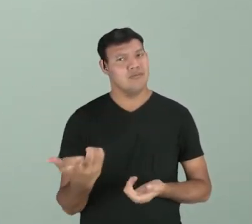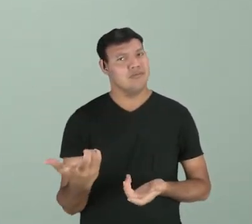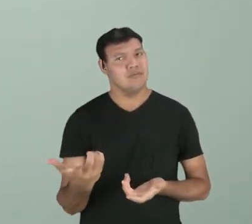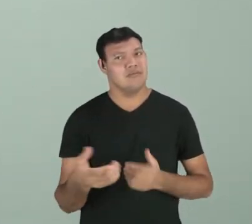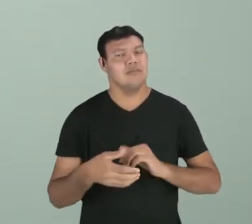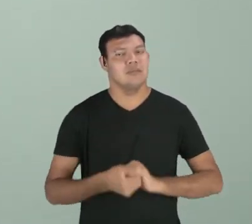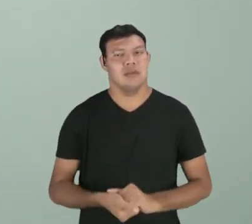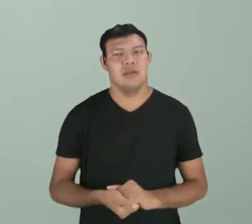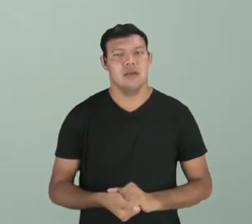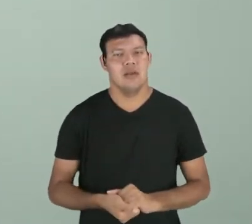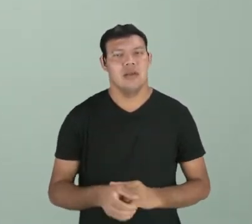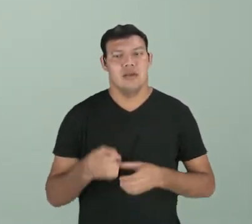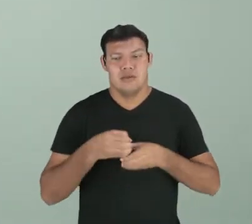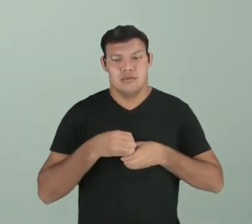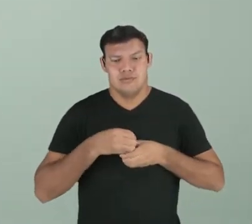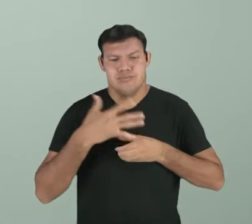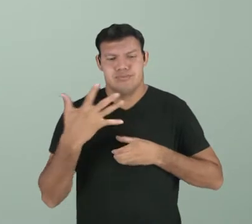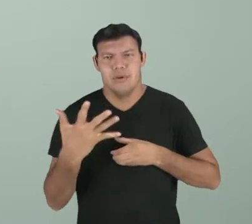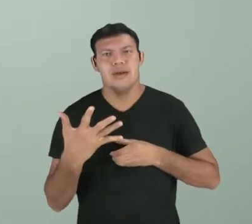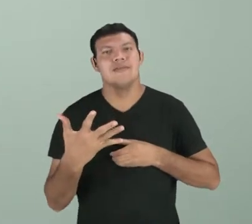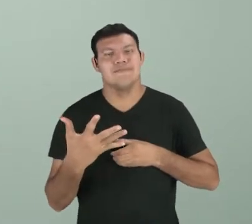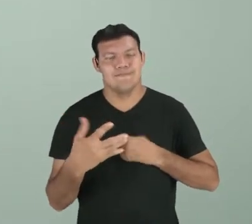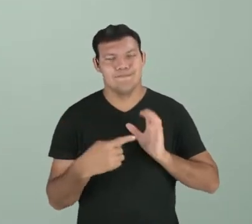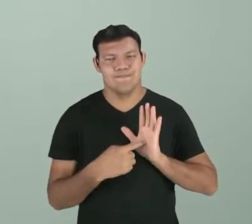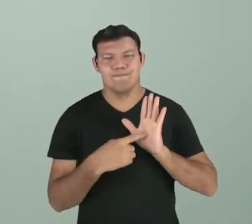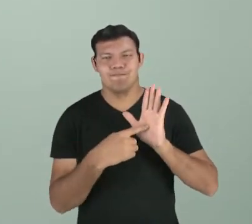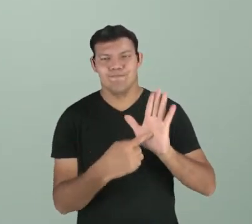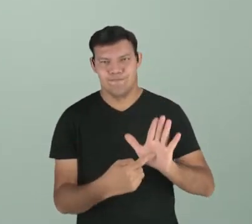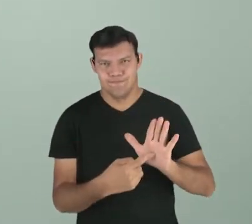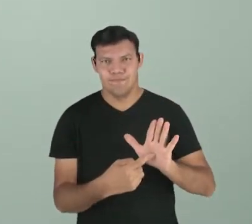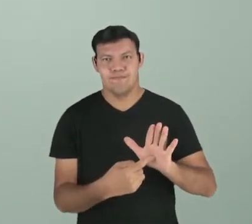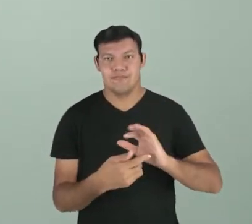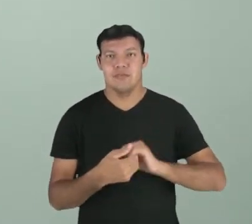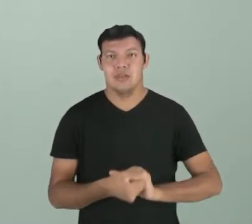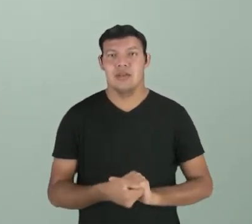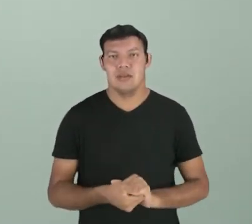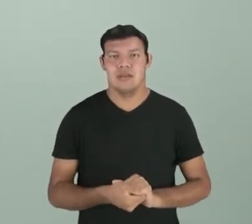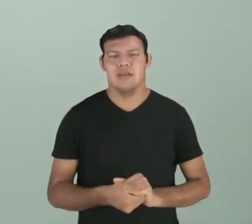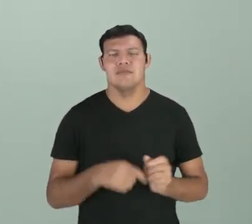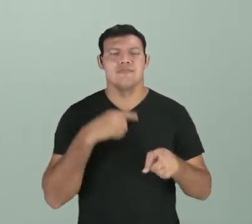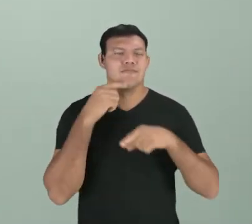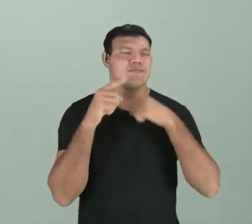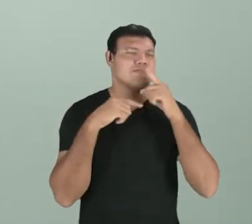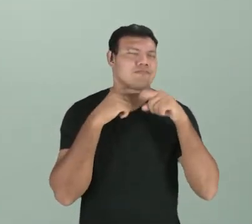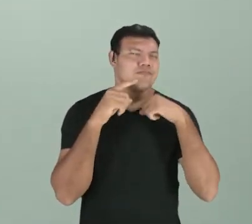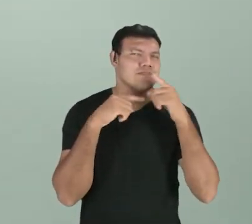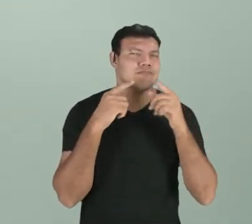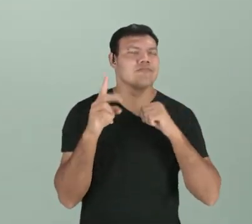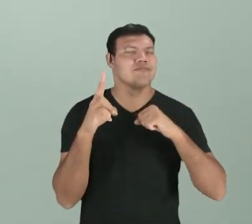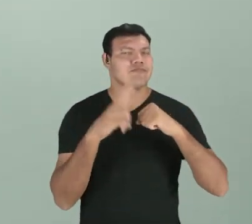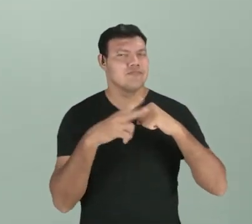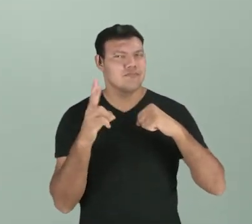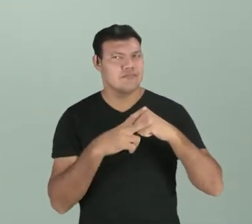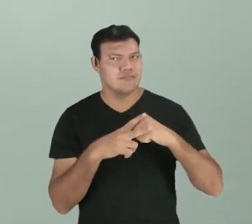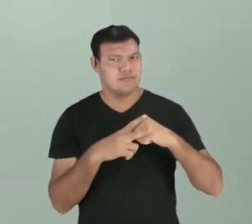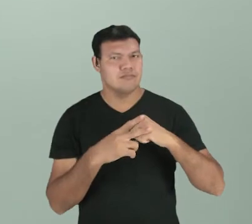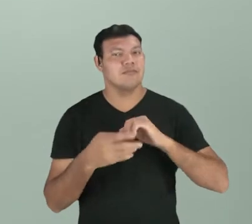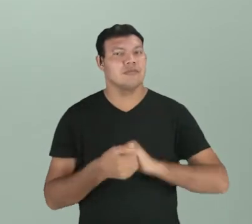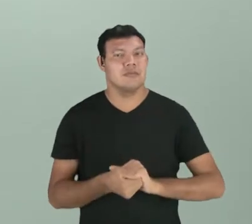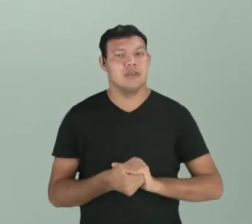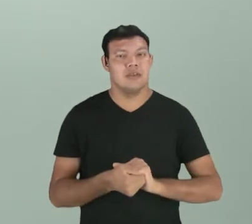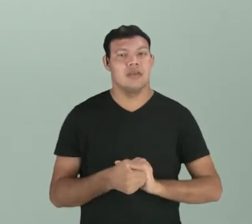Então, a atitude expressa pelo enunciador, na fala do enunciador, foi de dúvida. Então, esse verbo está no modo